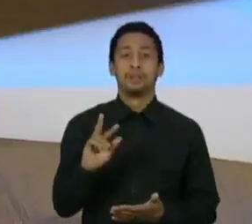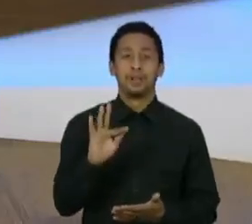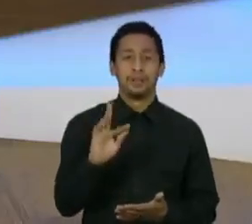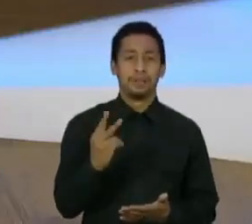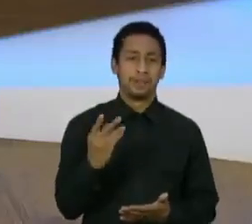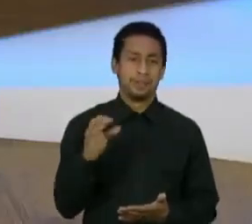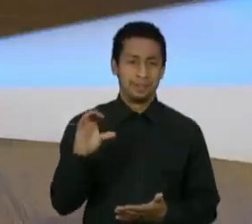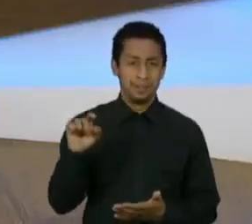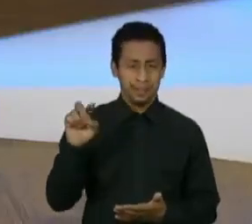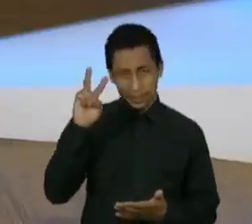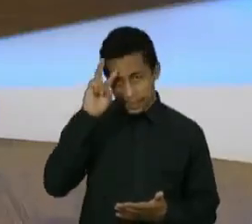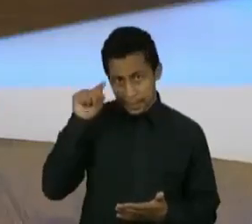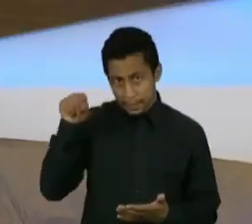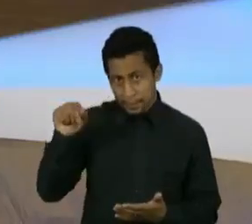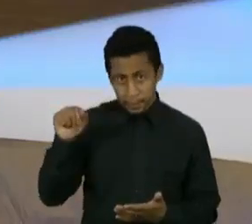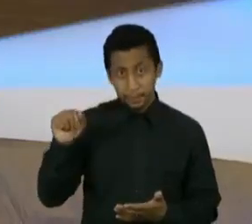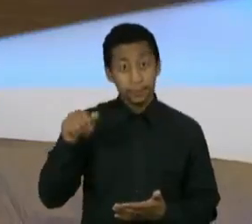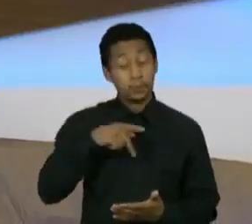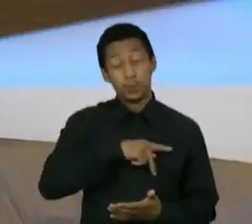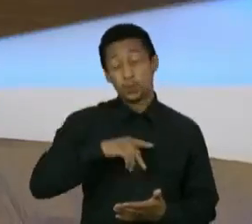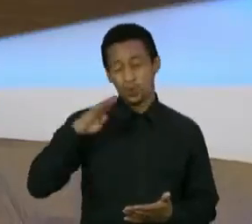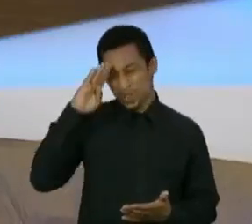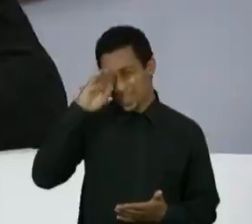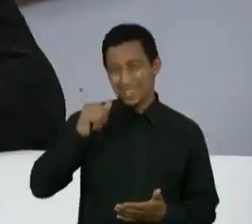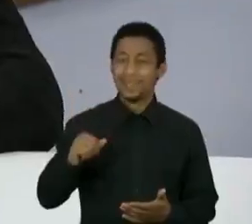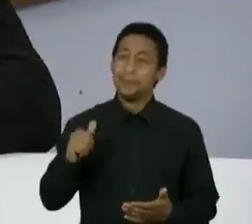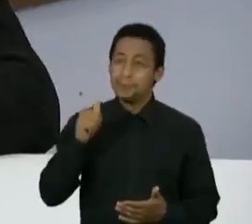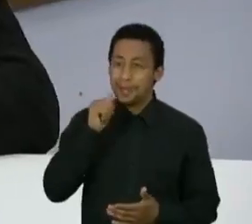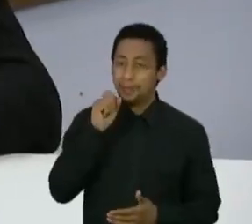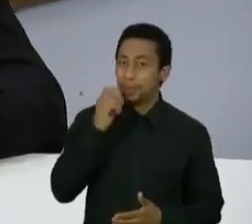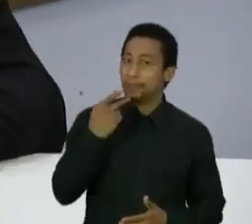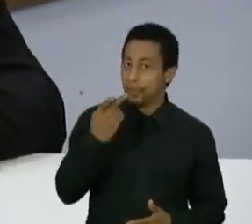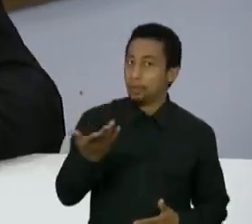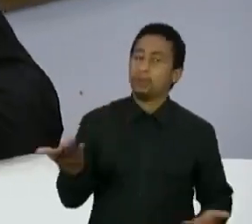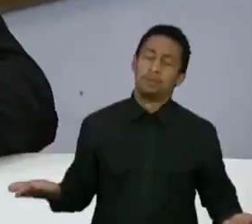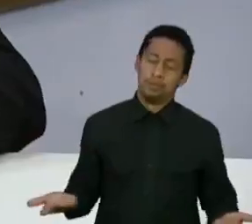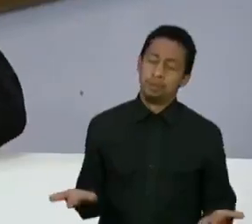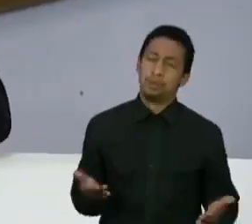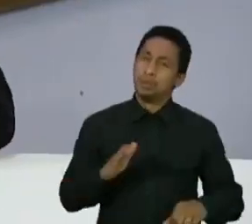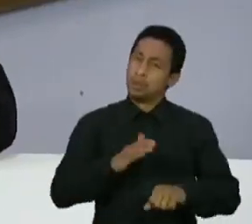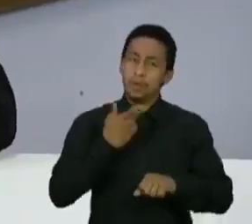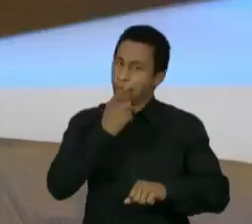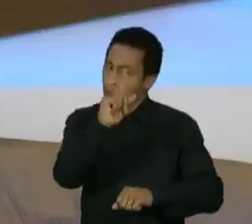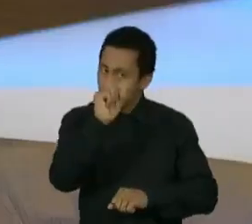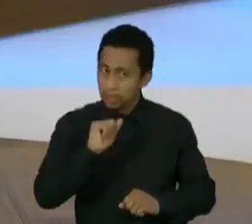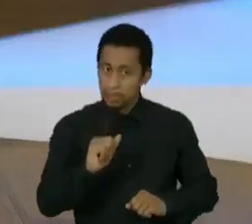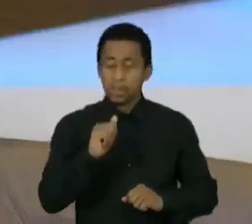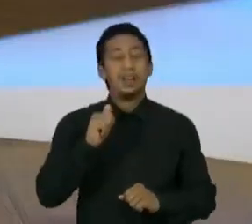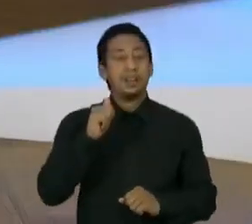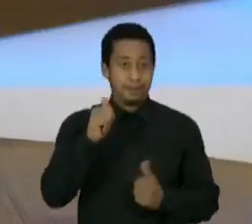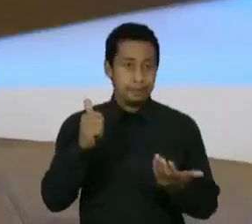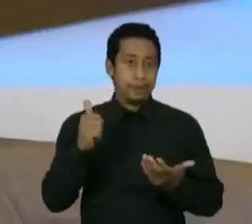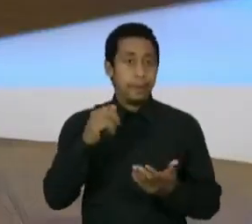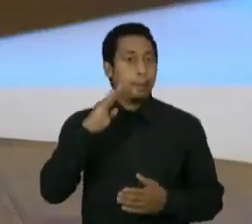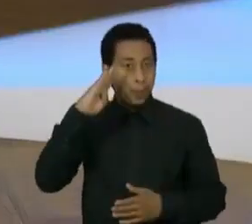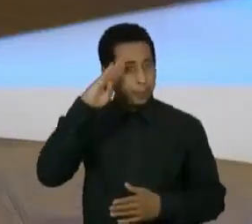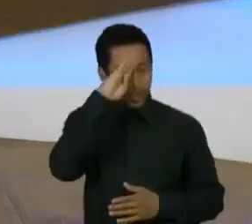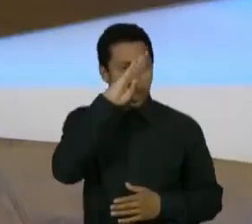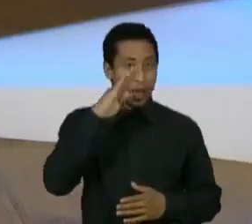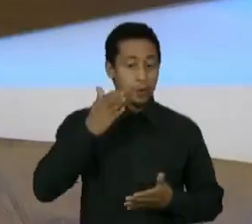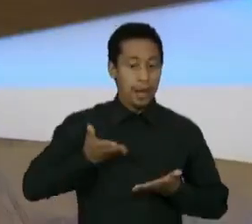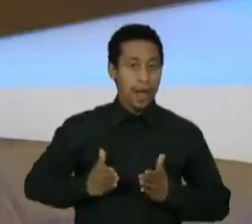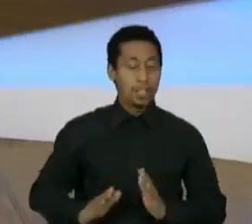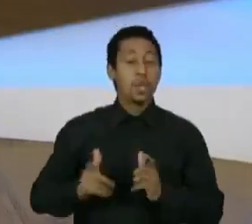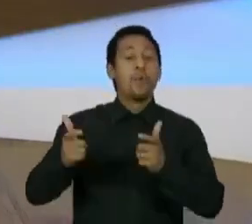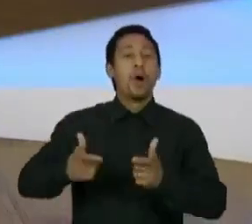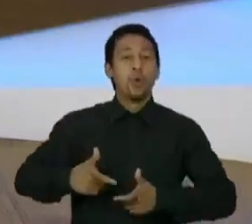eu disse do esgoto, minha mãe ficou, não diga isso, que a mãe de Bolsonaro vai ficar chateada. Ele tem mãe, meu filho, então eu peço desculpa à mãe dele.